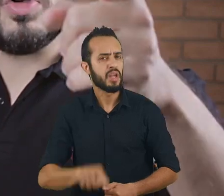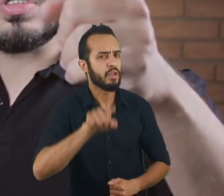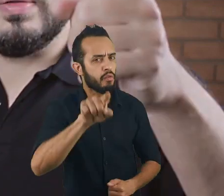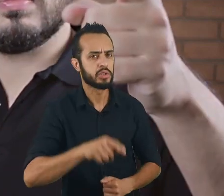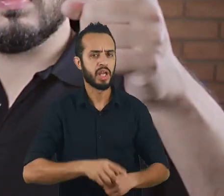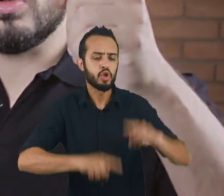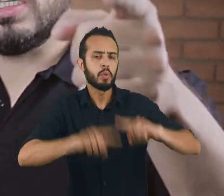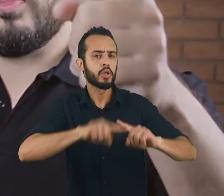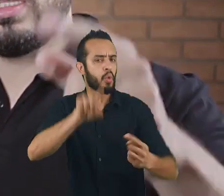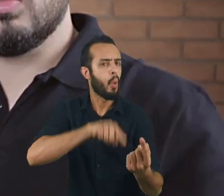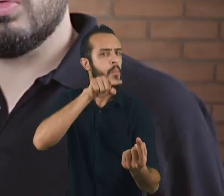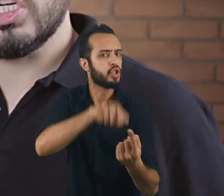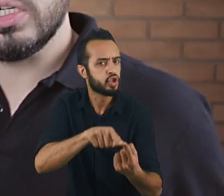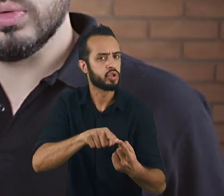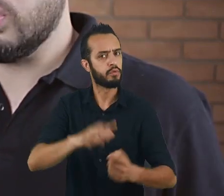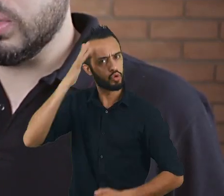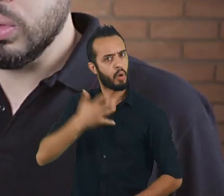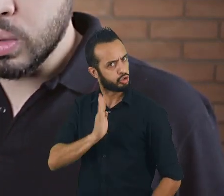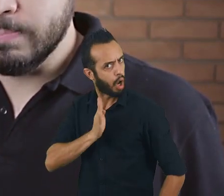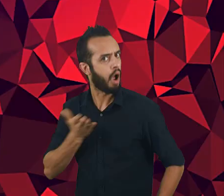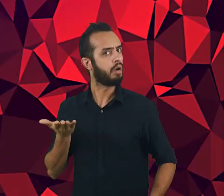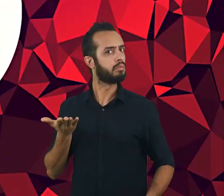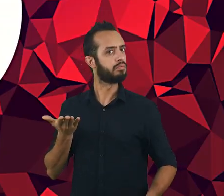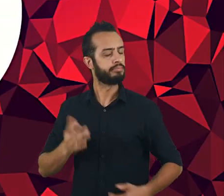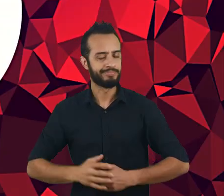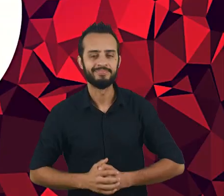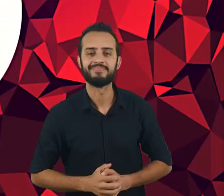E você? Você definiu o objetivo do teu produto?